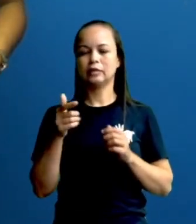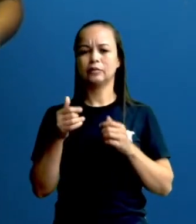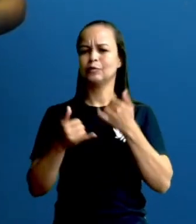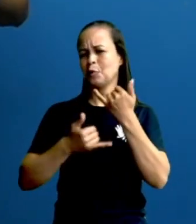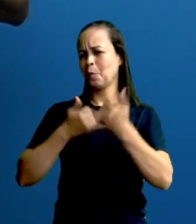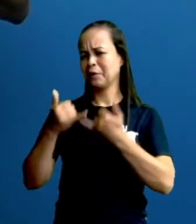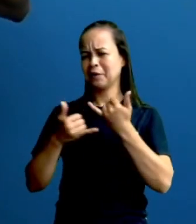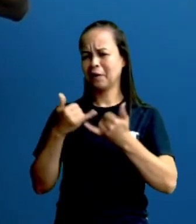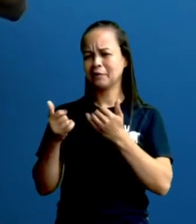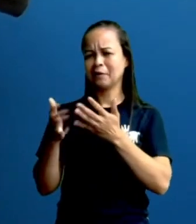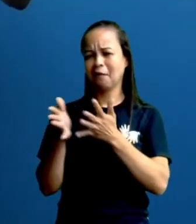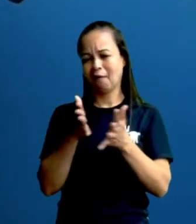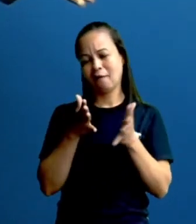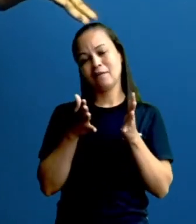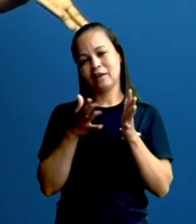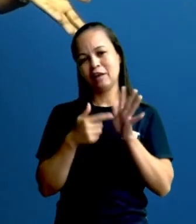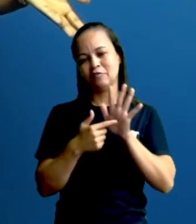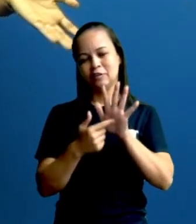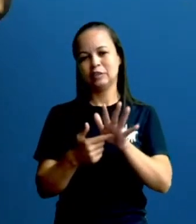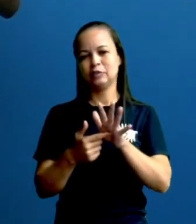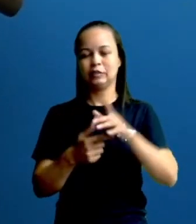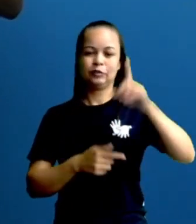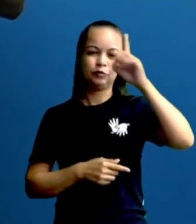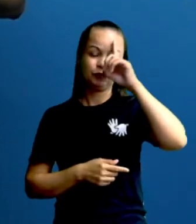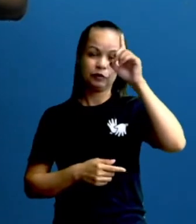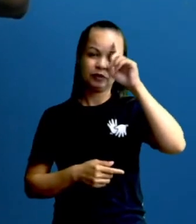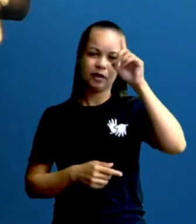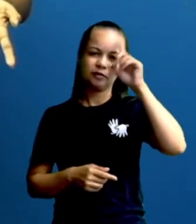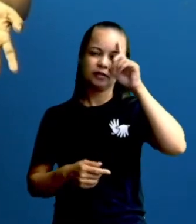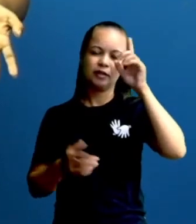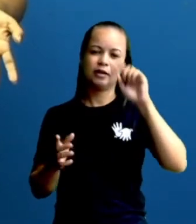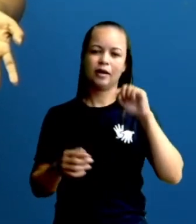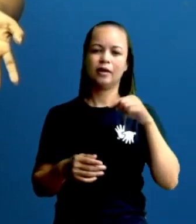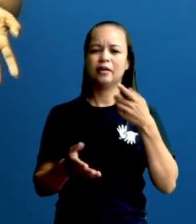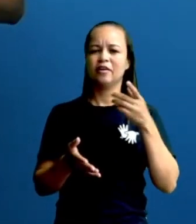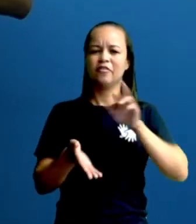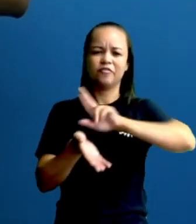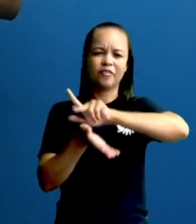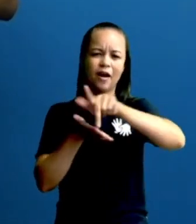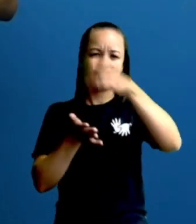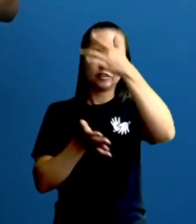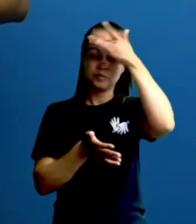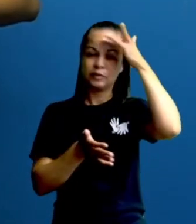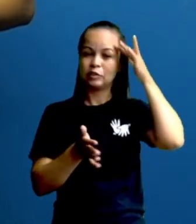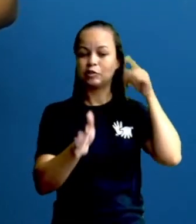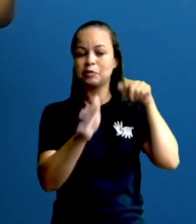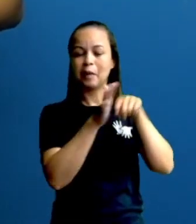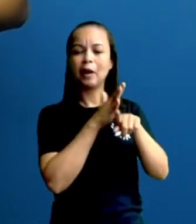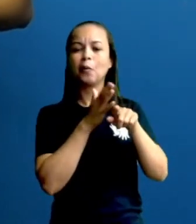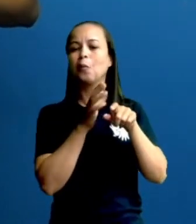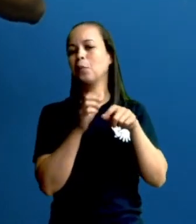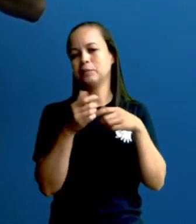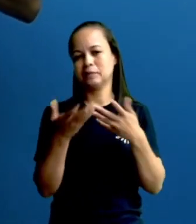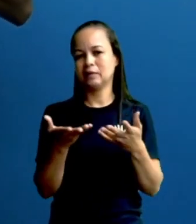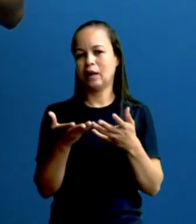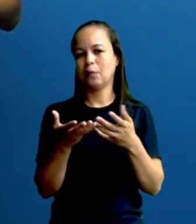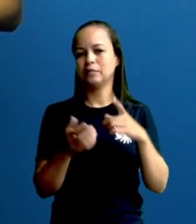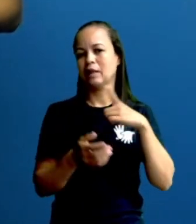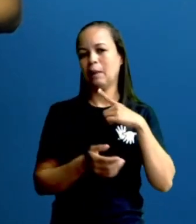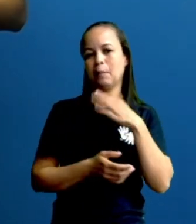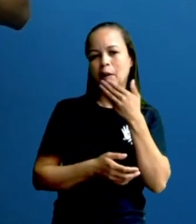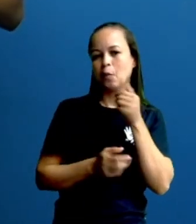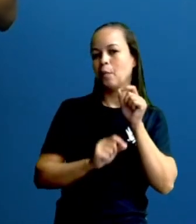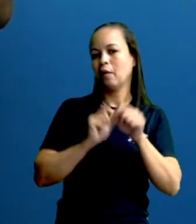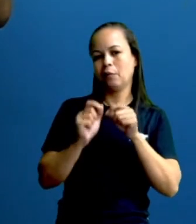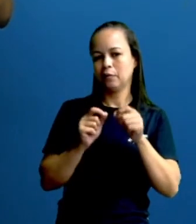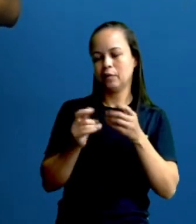brincadeira, foi uma situação de rotina, que muita gente faz essa pergunta quando chega em casa. E aí, a